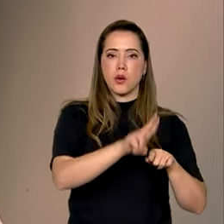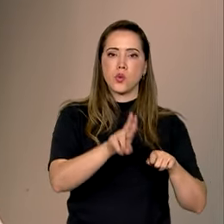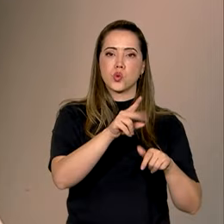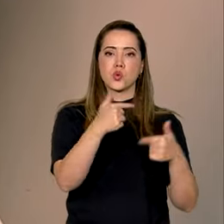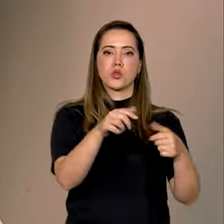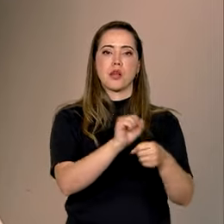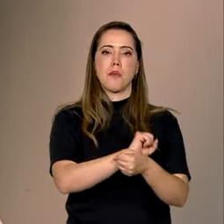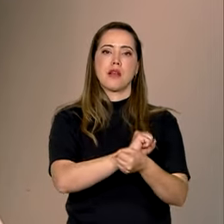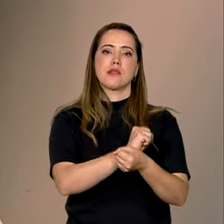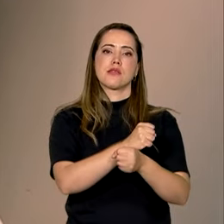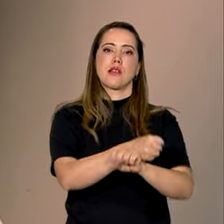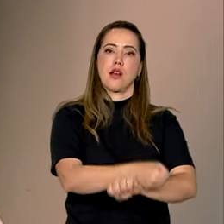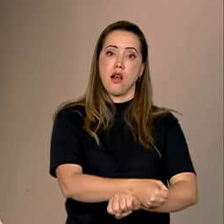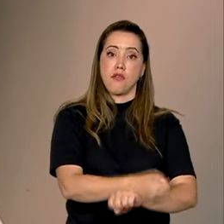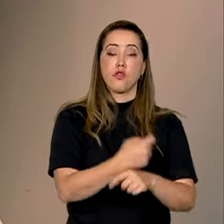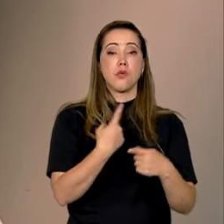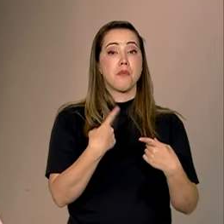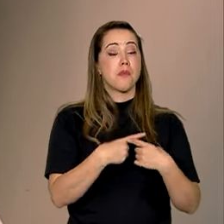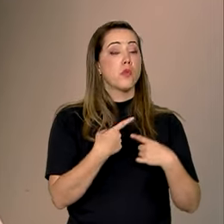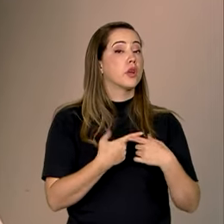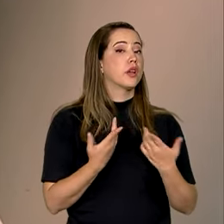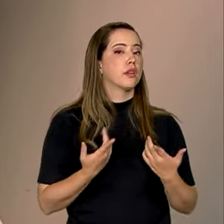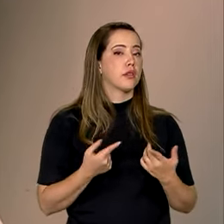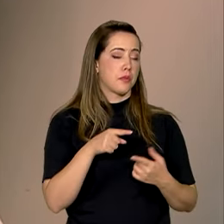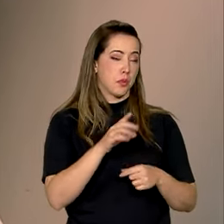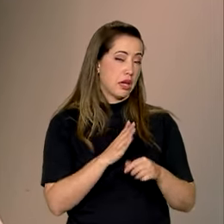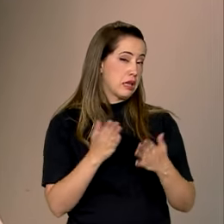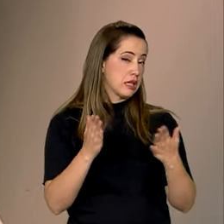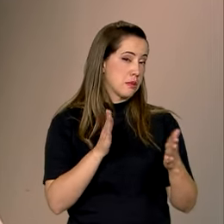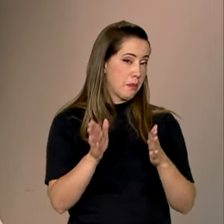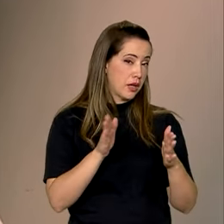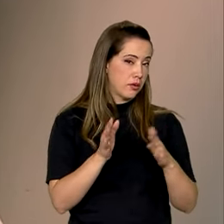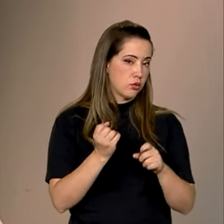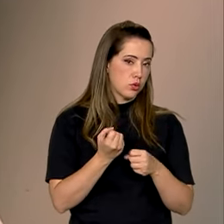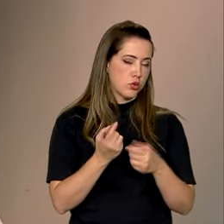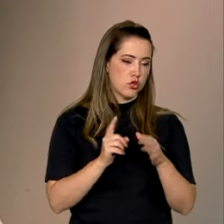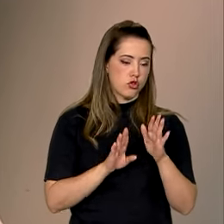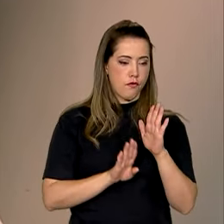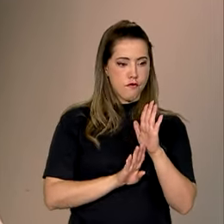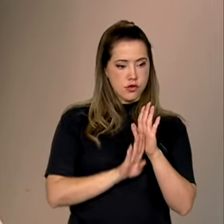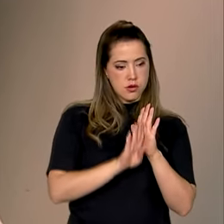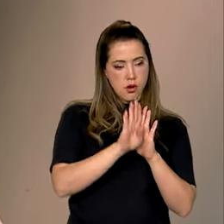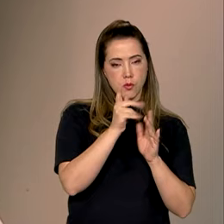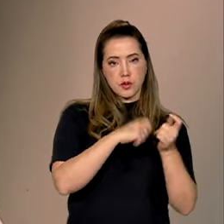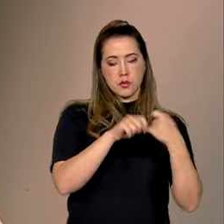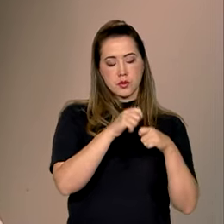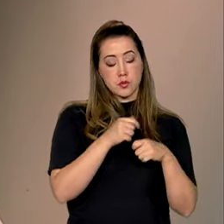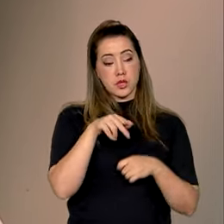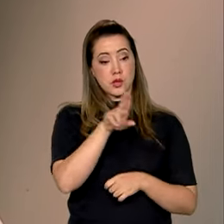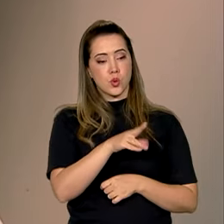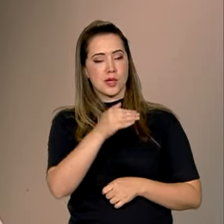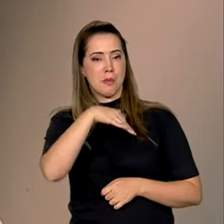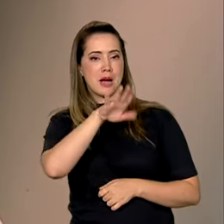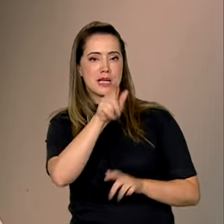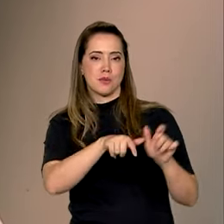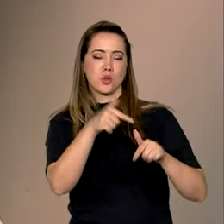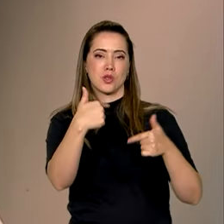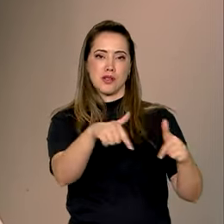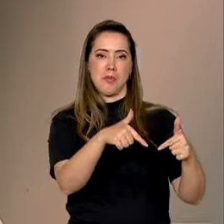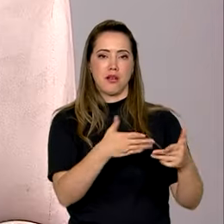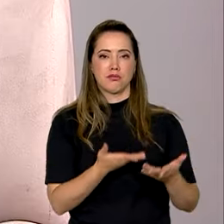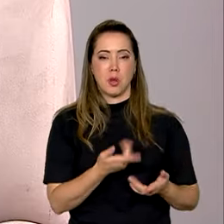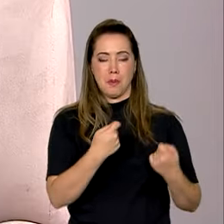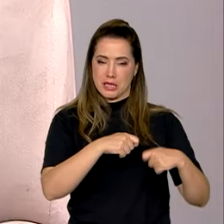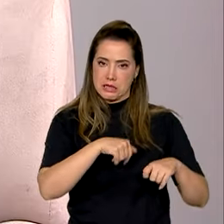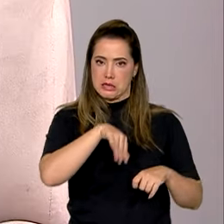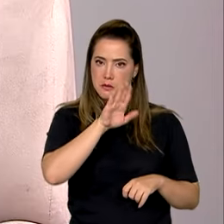o momento do aquecimento. Por quê? Porque na retomada você tem ciclos de utilização mais intensiva de mão de obra, mais intensa, e às